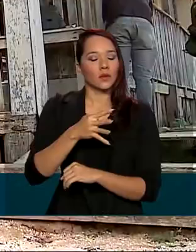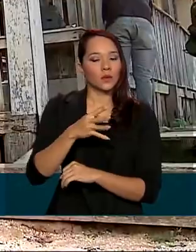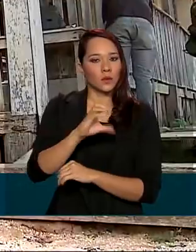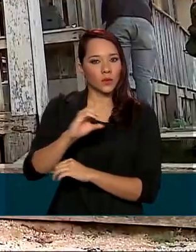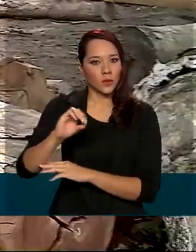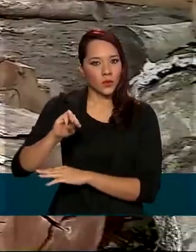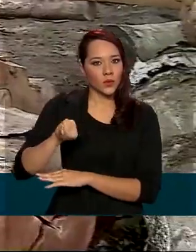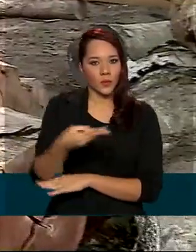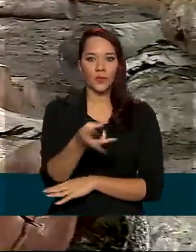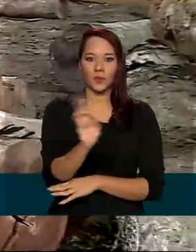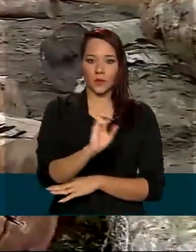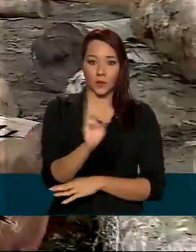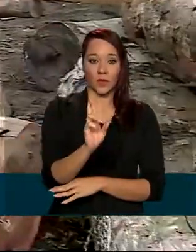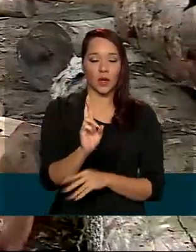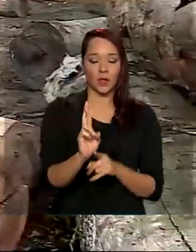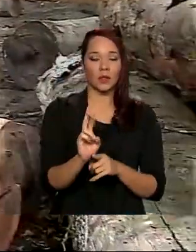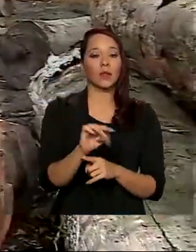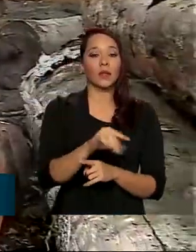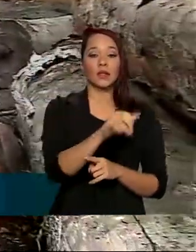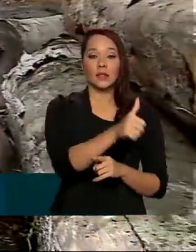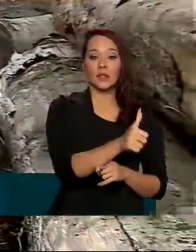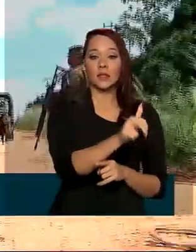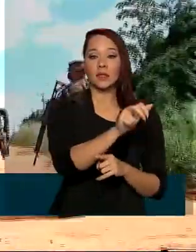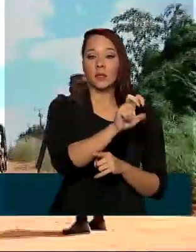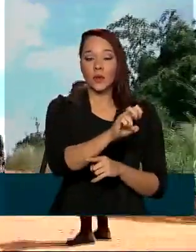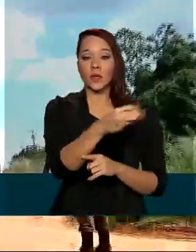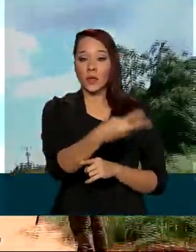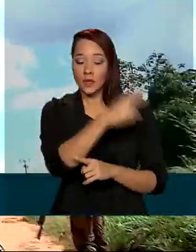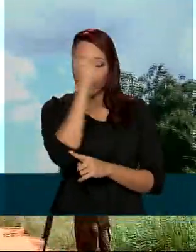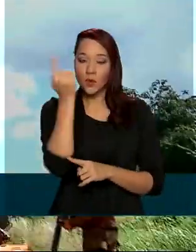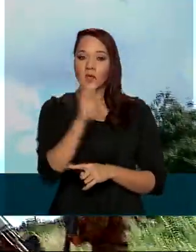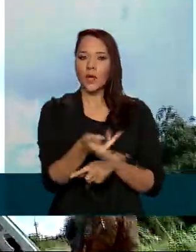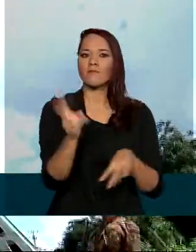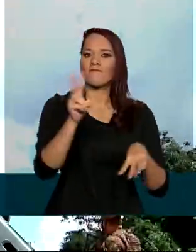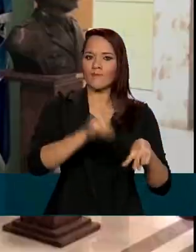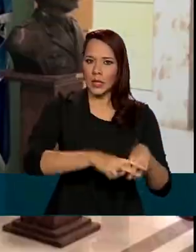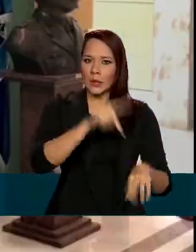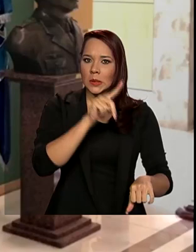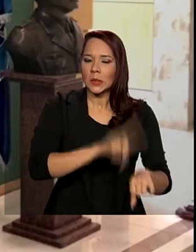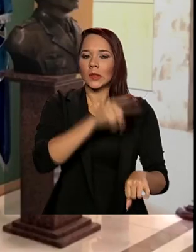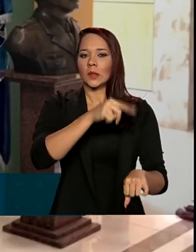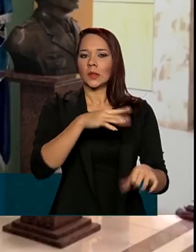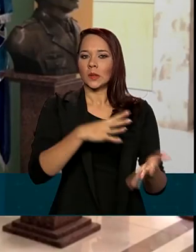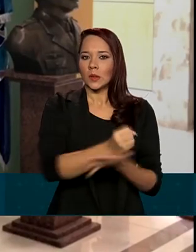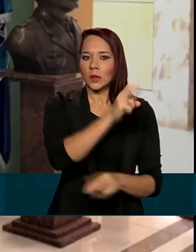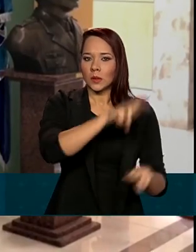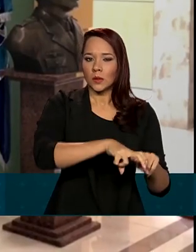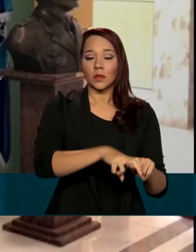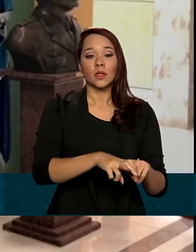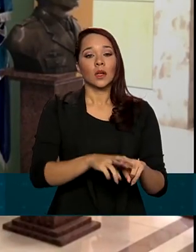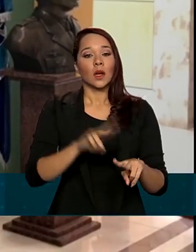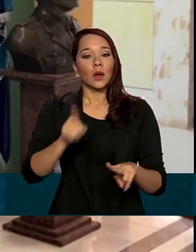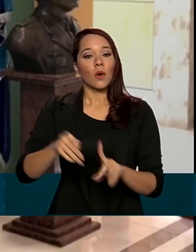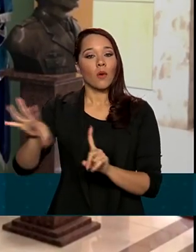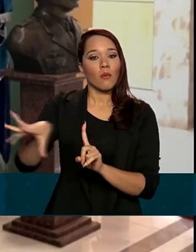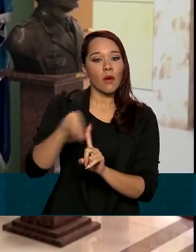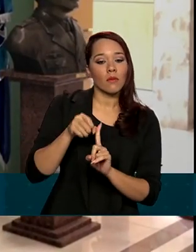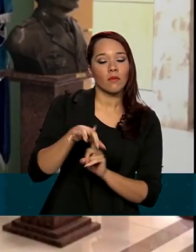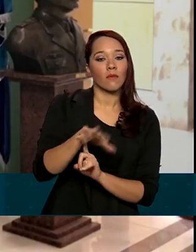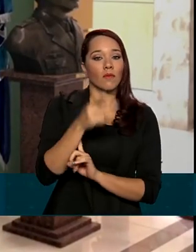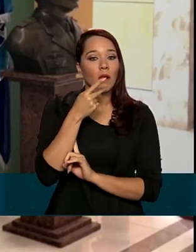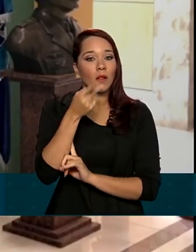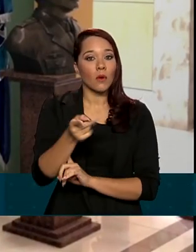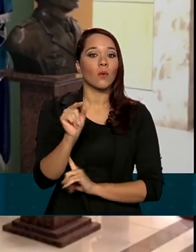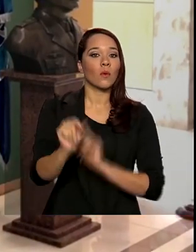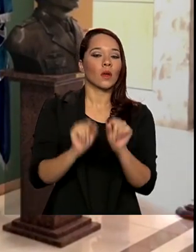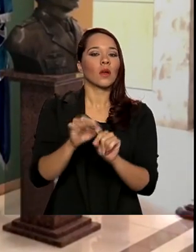de reais. 153 pessoas foram presas em flagrante. O porta-voz da operação afirma que agora